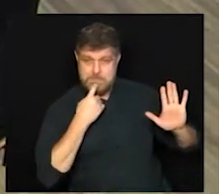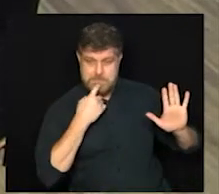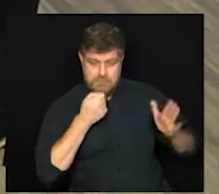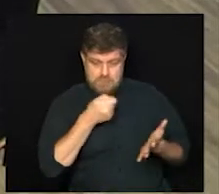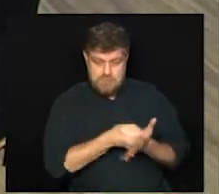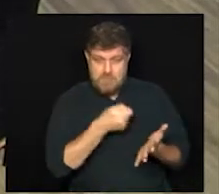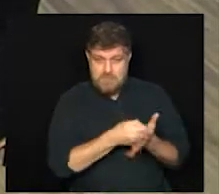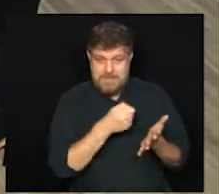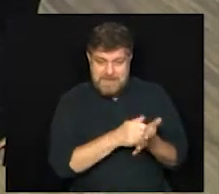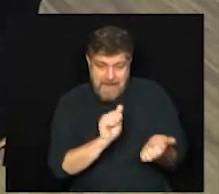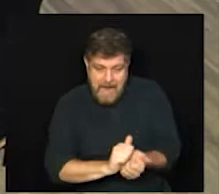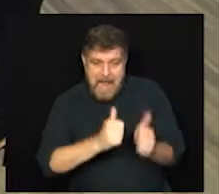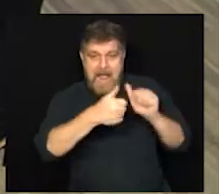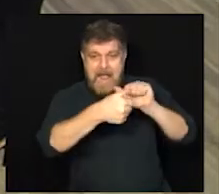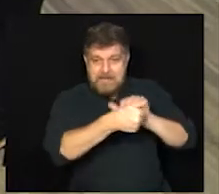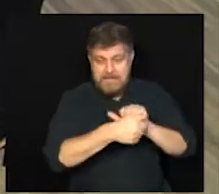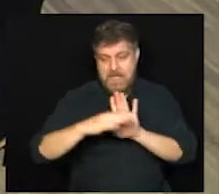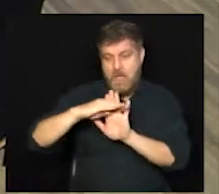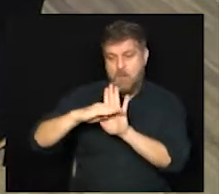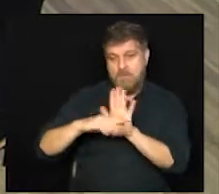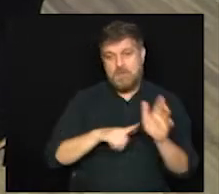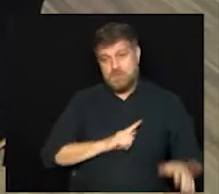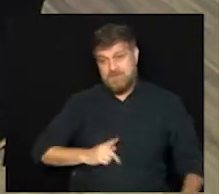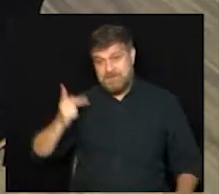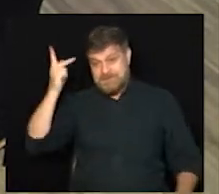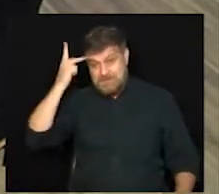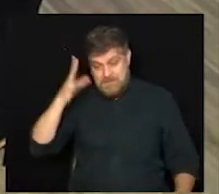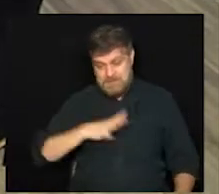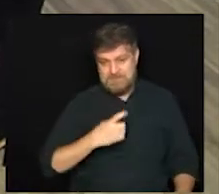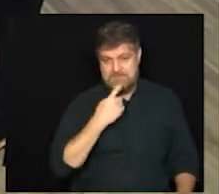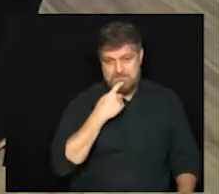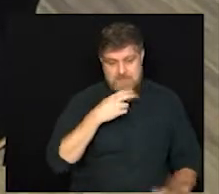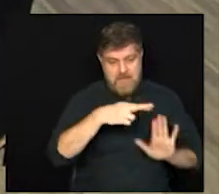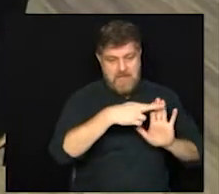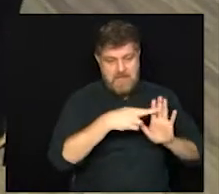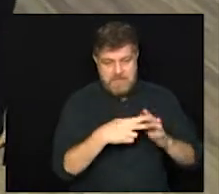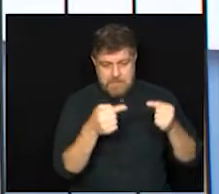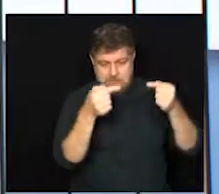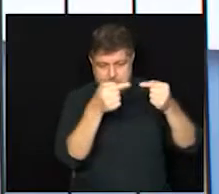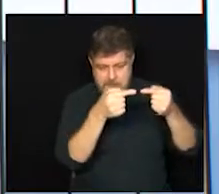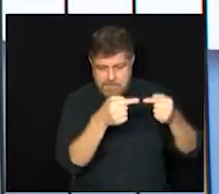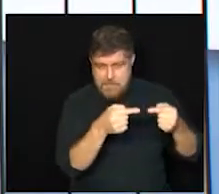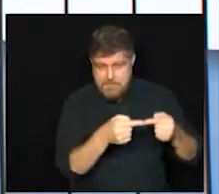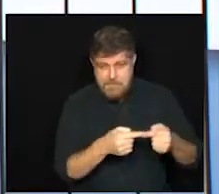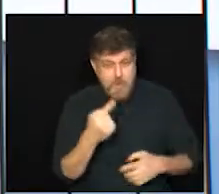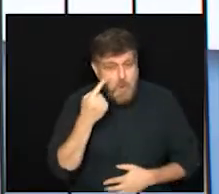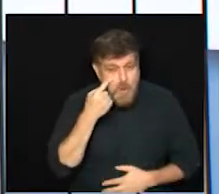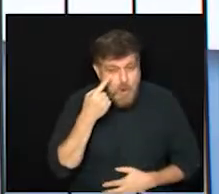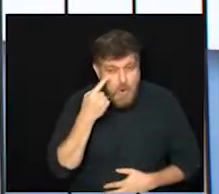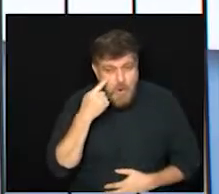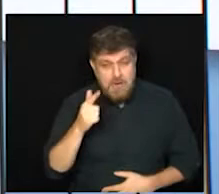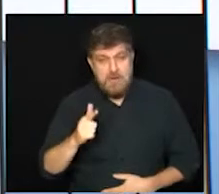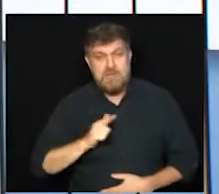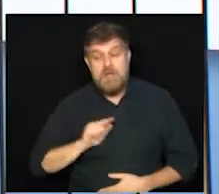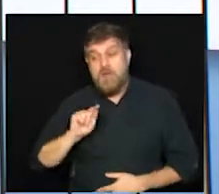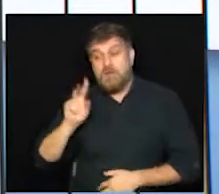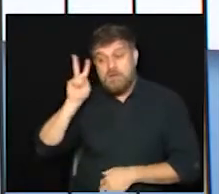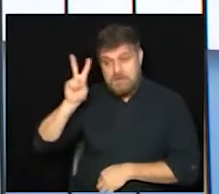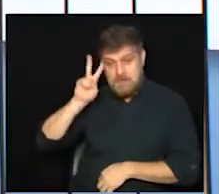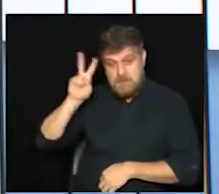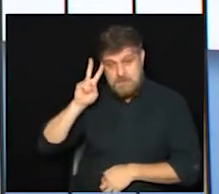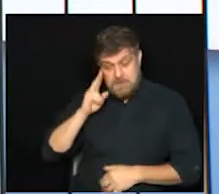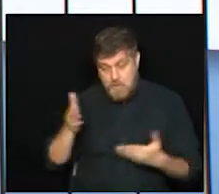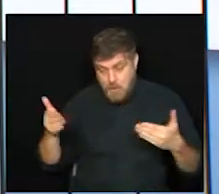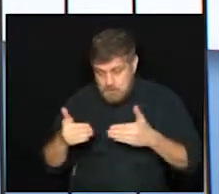adequa o Plano São Paulo em Campinas de acordo com as regras do governo do Estado. E olha só, lembrando que a partir